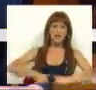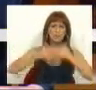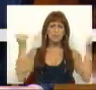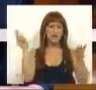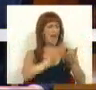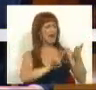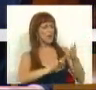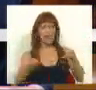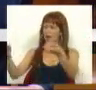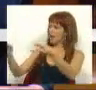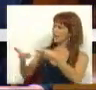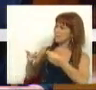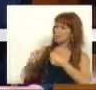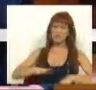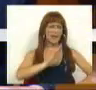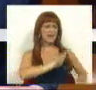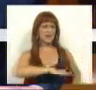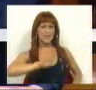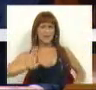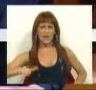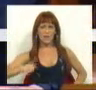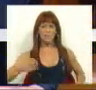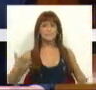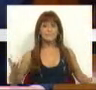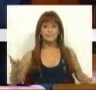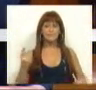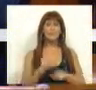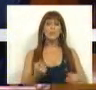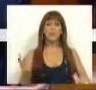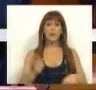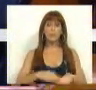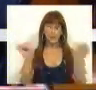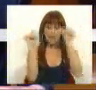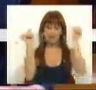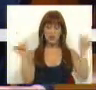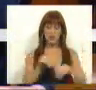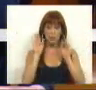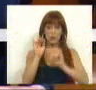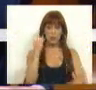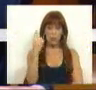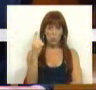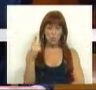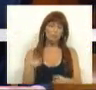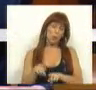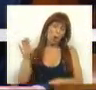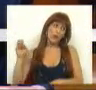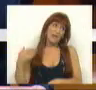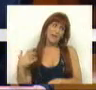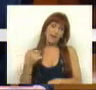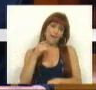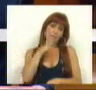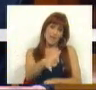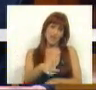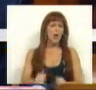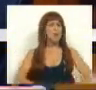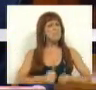leitura, em matemática, em ciências. E isto graças a um sistema educativo que, segundo o CDE, é